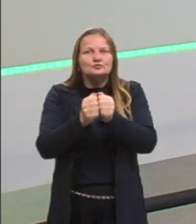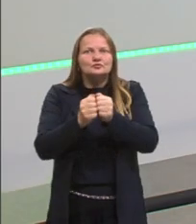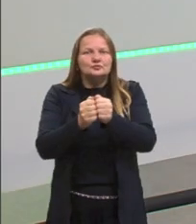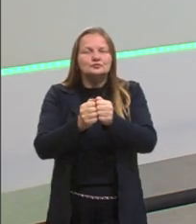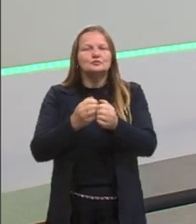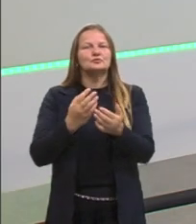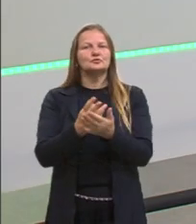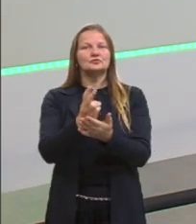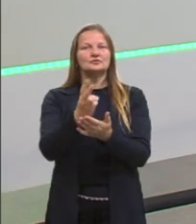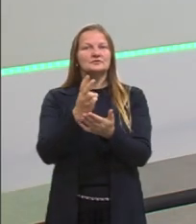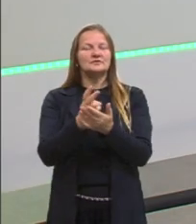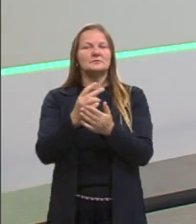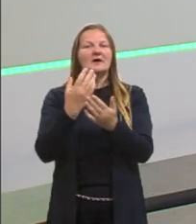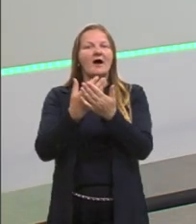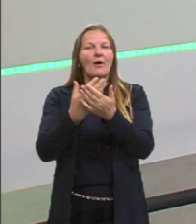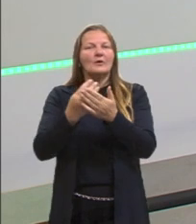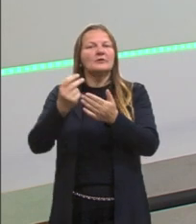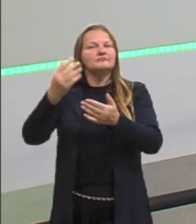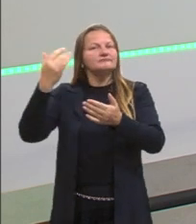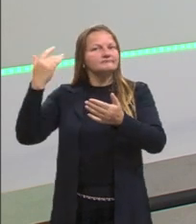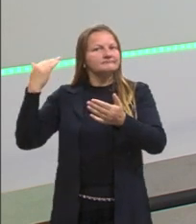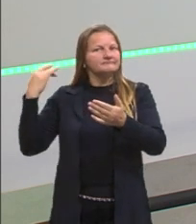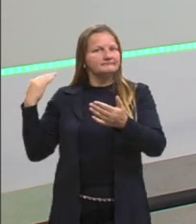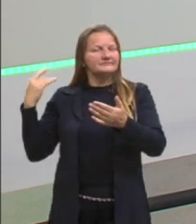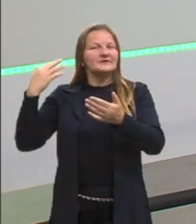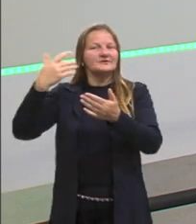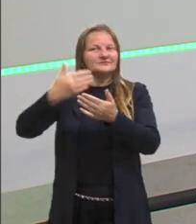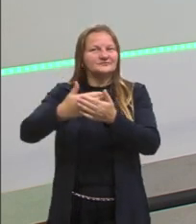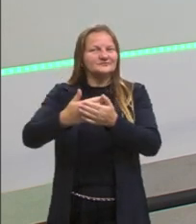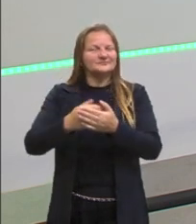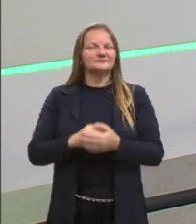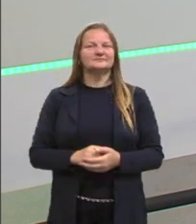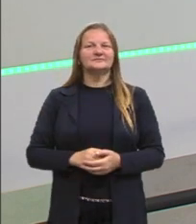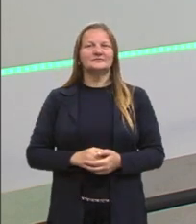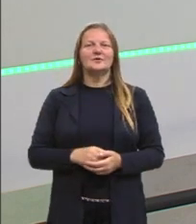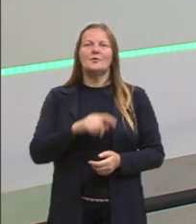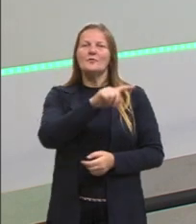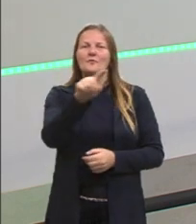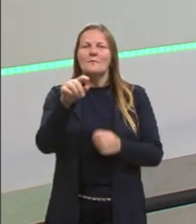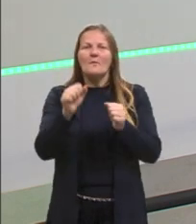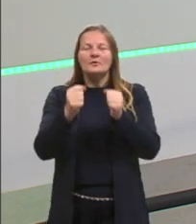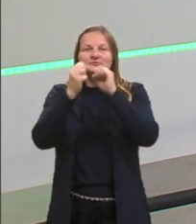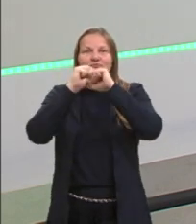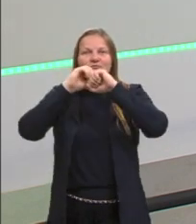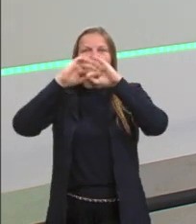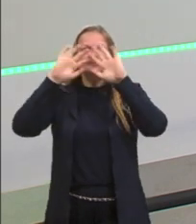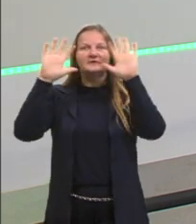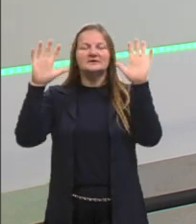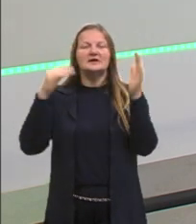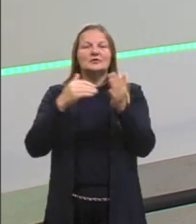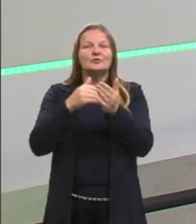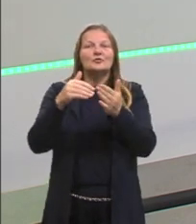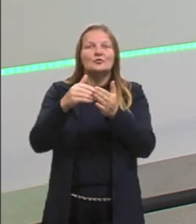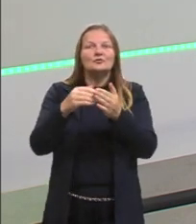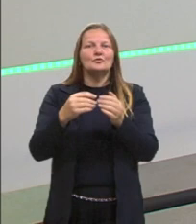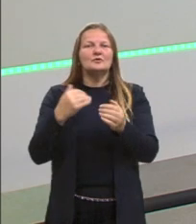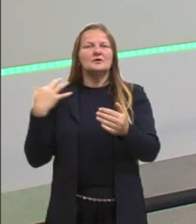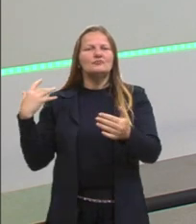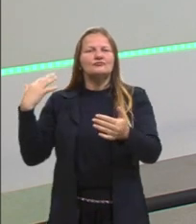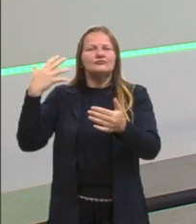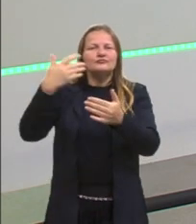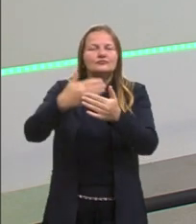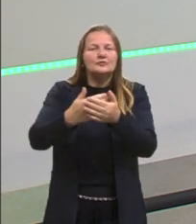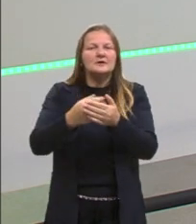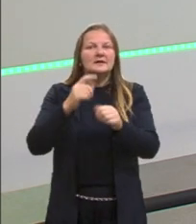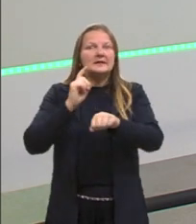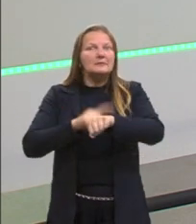as nossas outras aulas, as aulas que antecederam essa, para que tu possa compreender melhor e estar bem basado